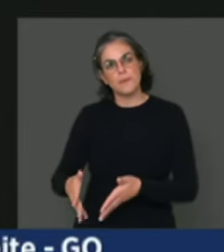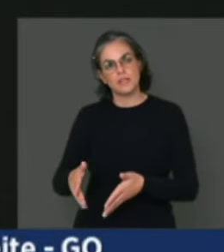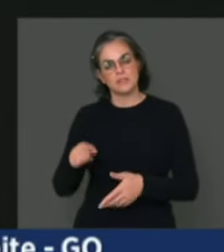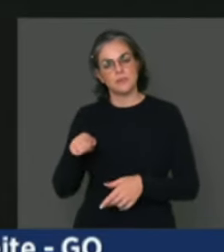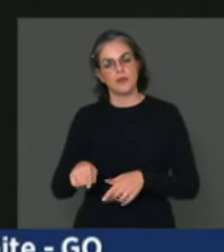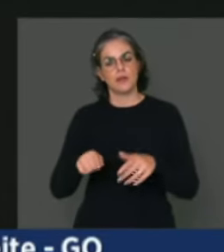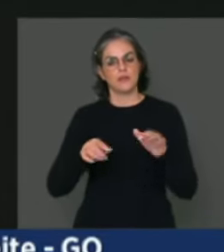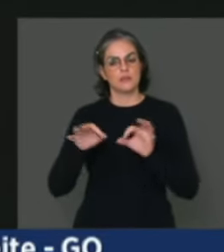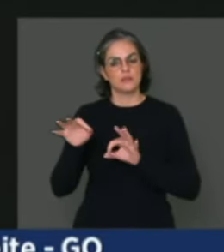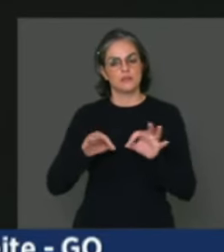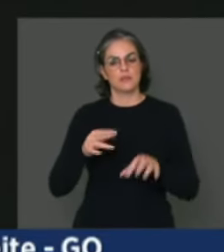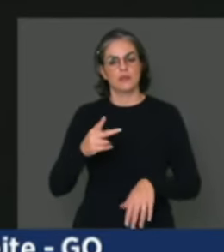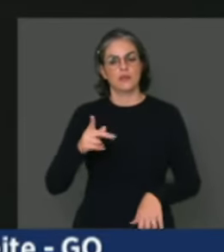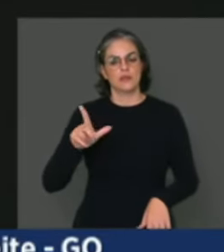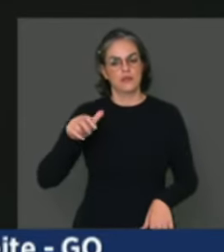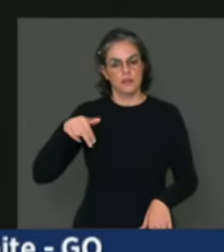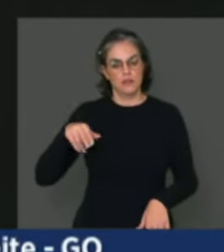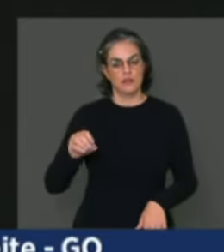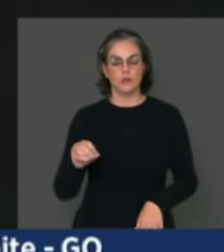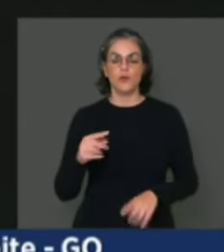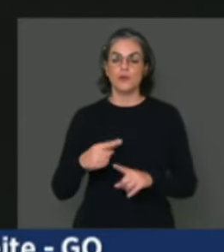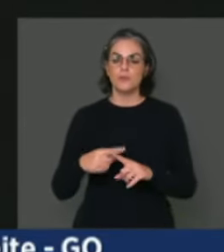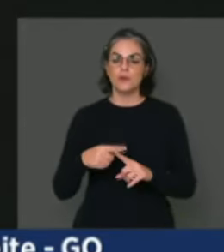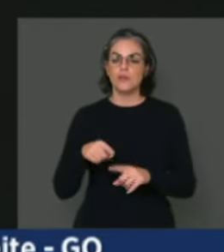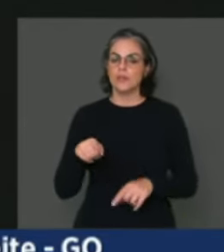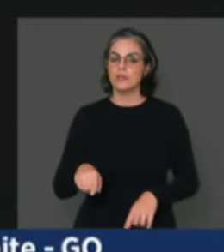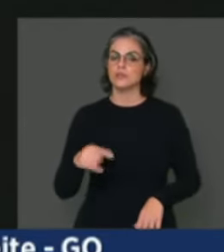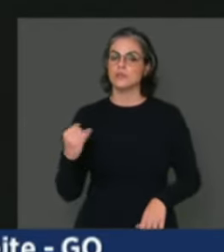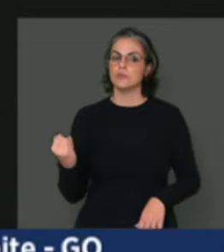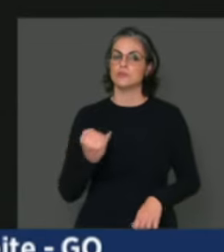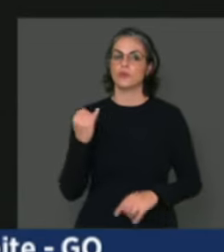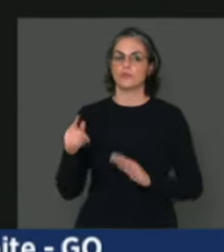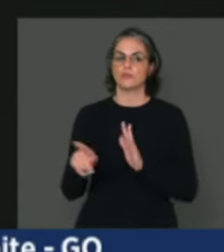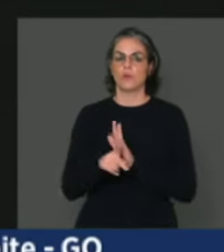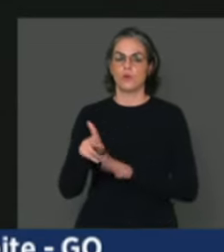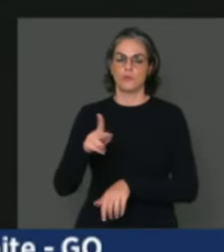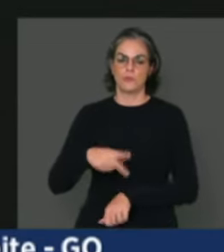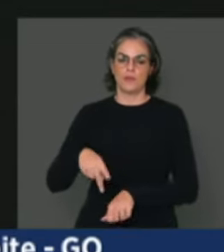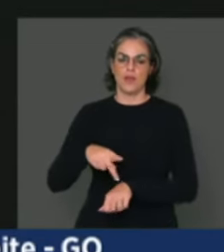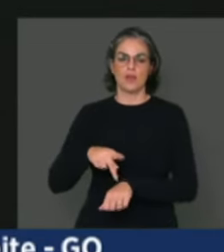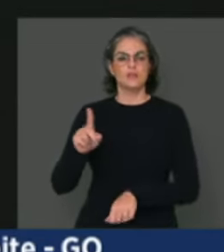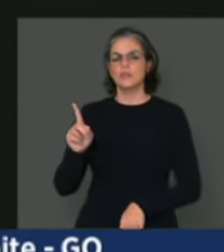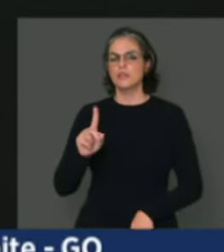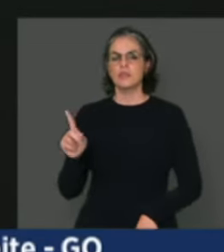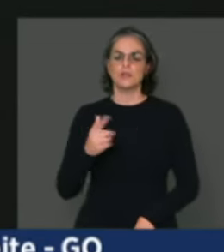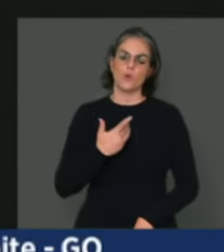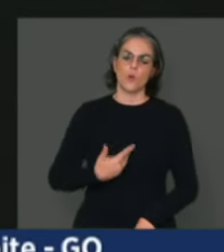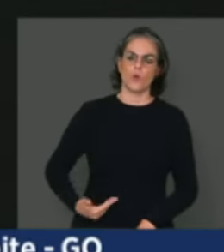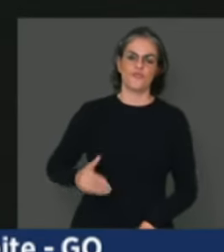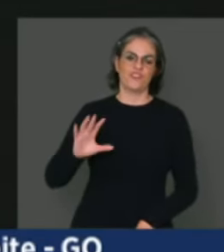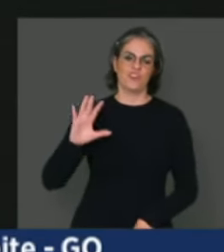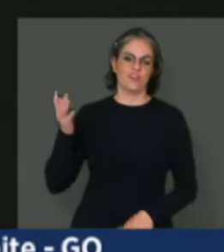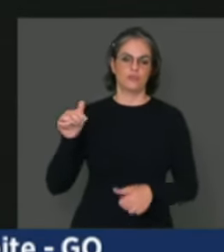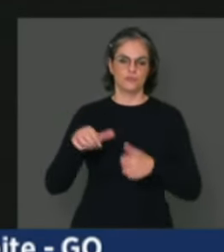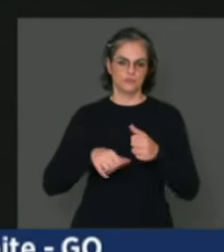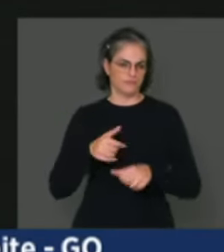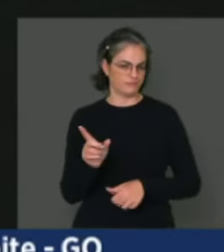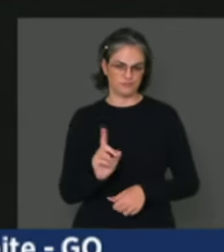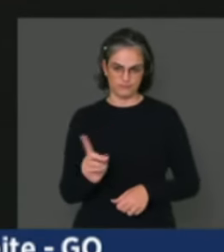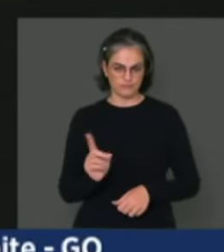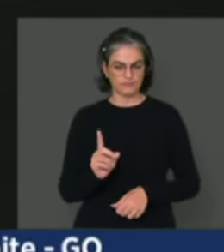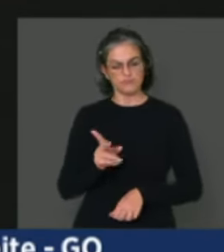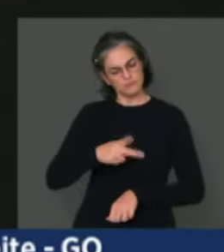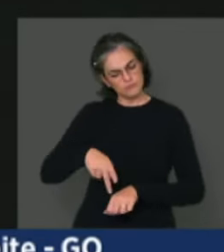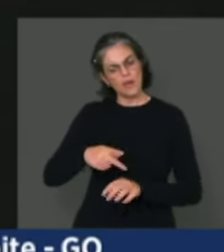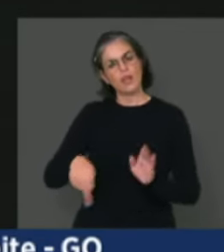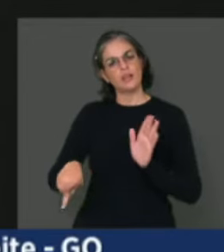considerando-o como um plano de Estado e não como um plano de governo. Porque, através desse plano,